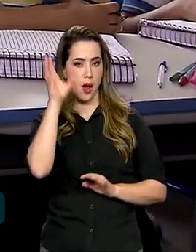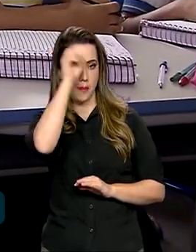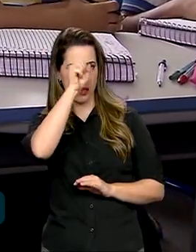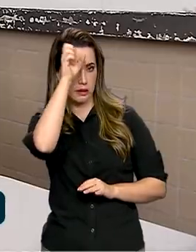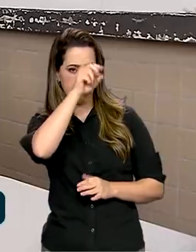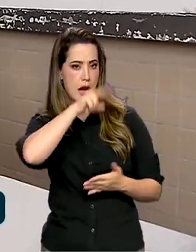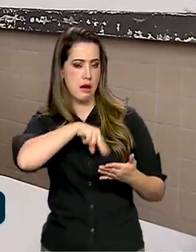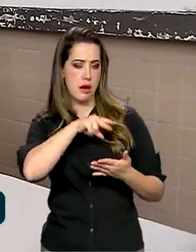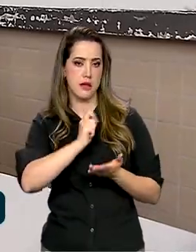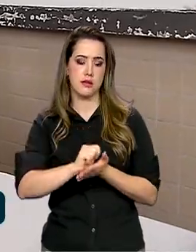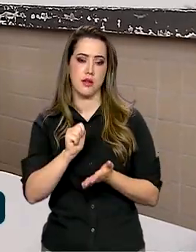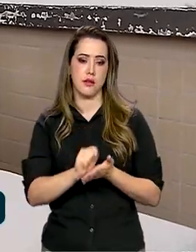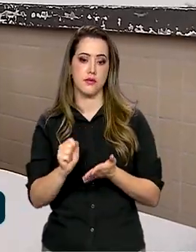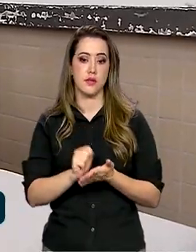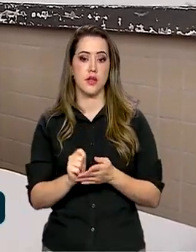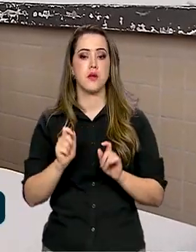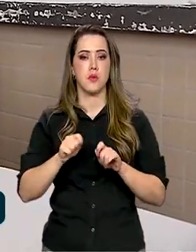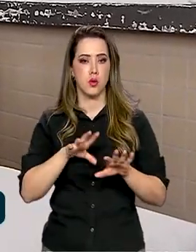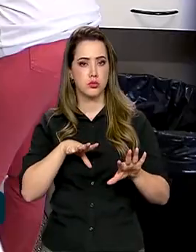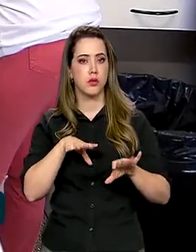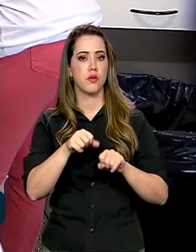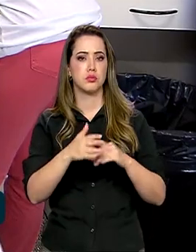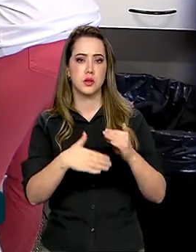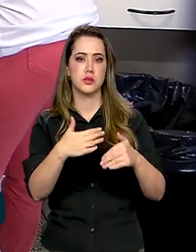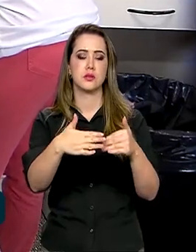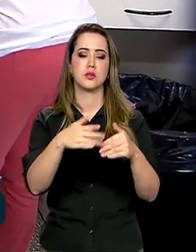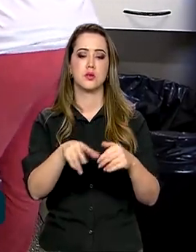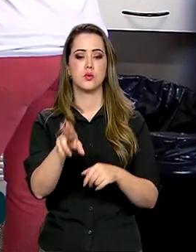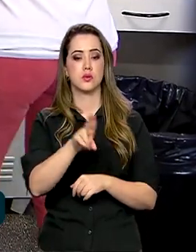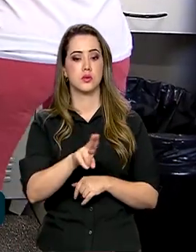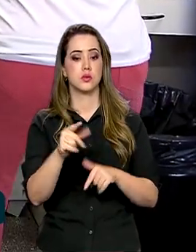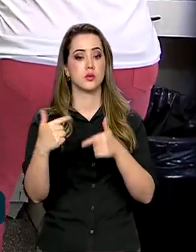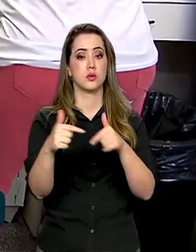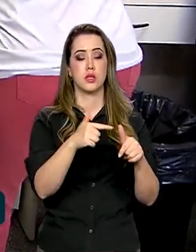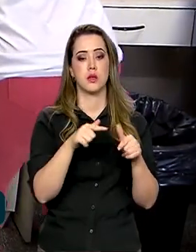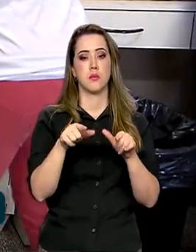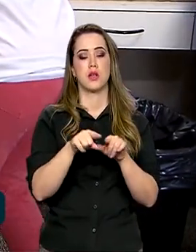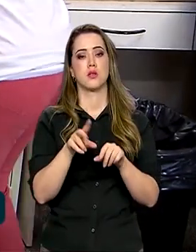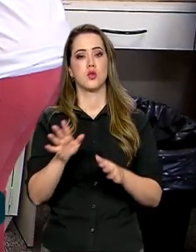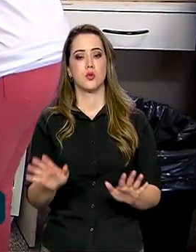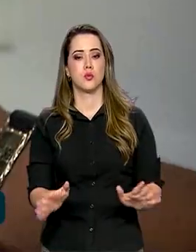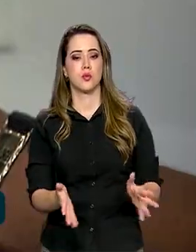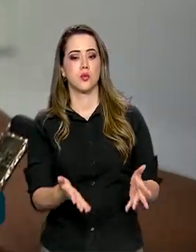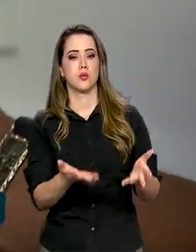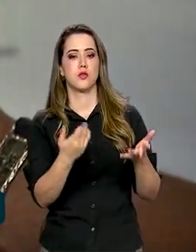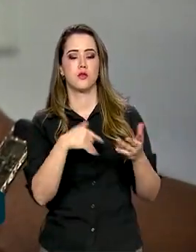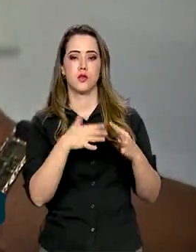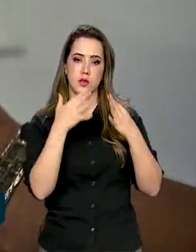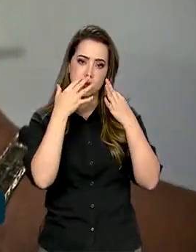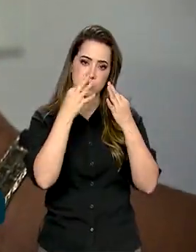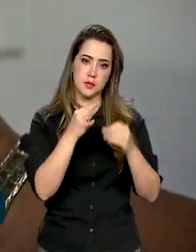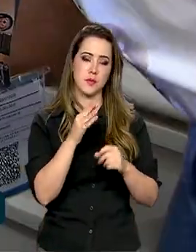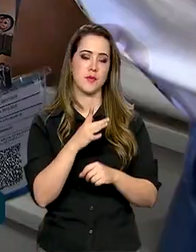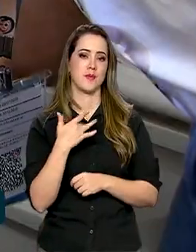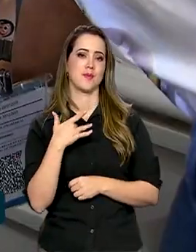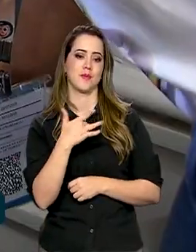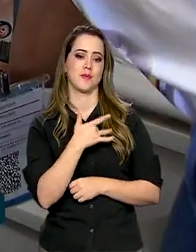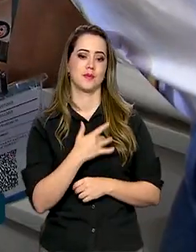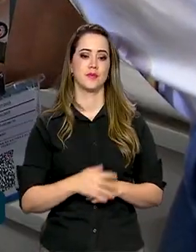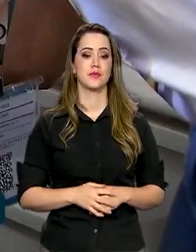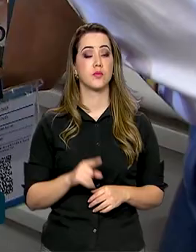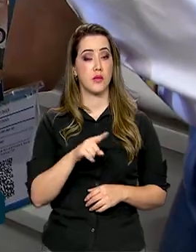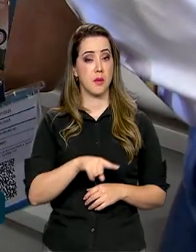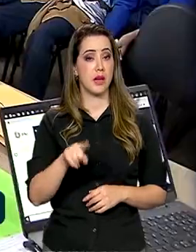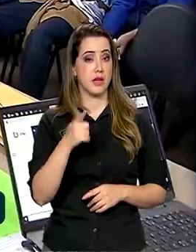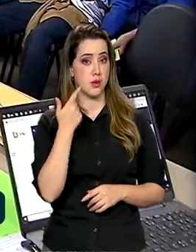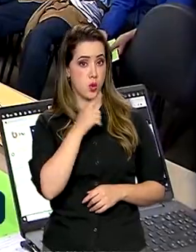escrever. Vão ter uma formação integral por meio de ações de promoção e atenção. E para que